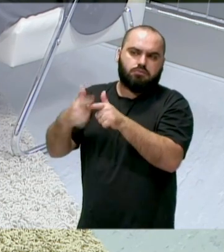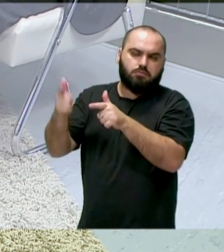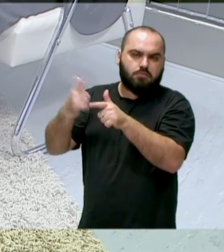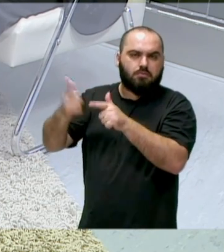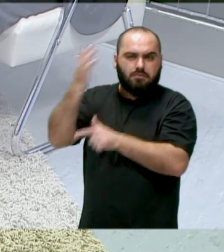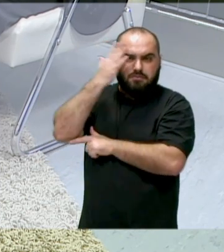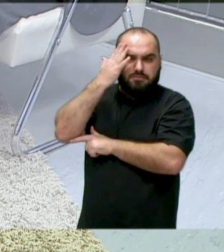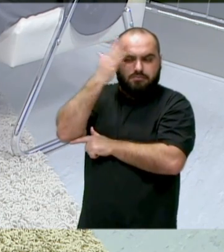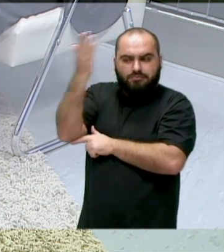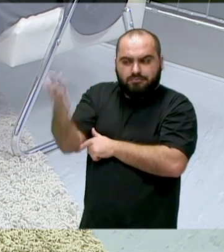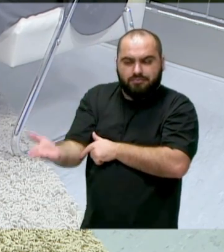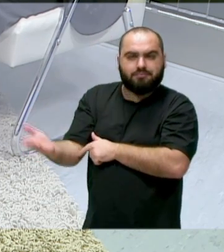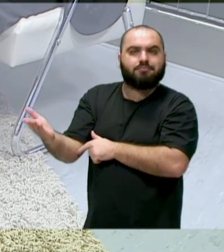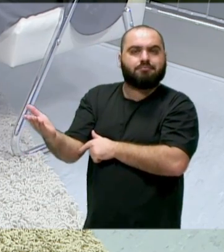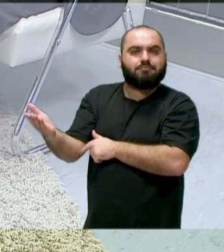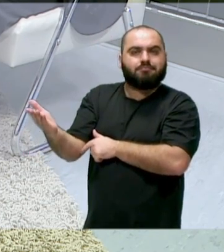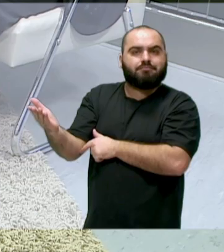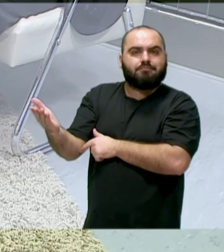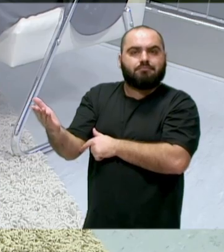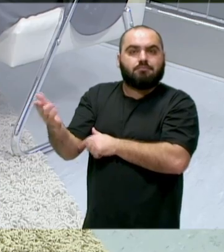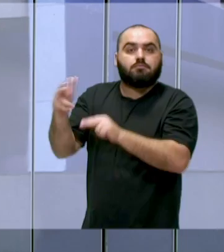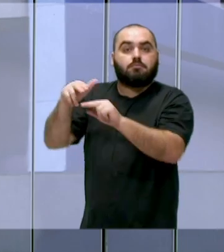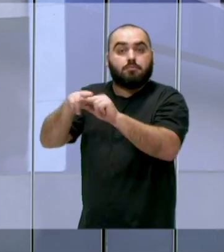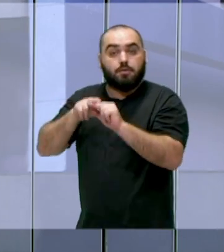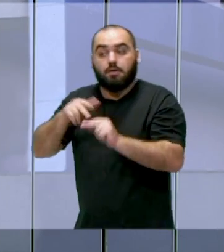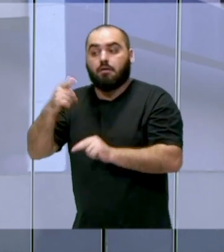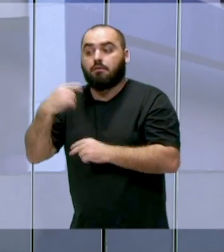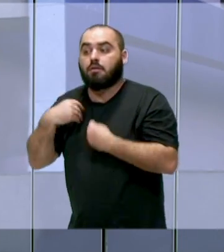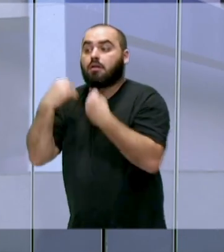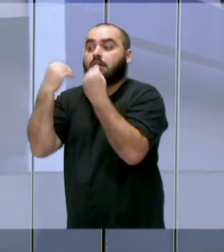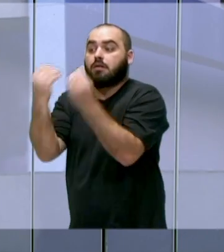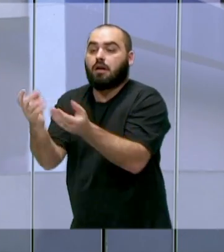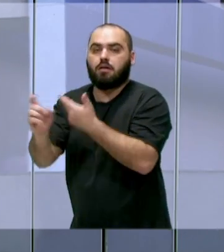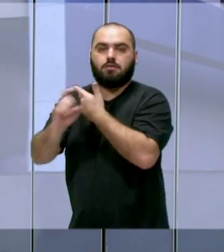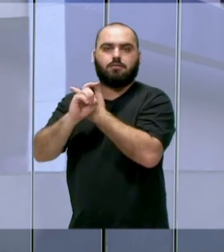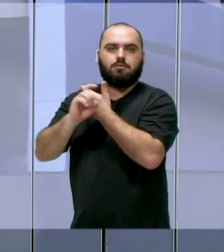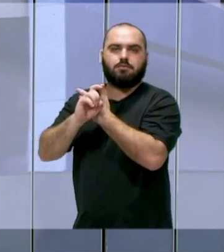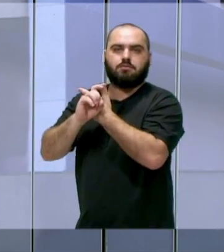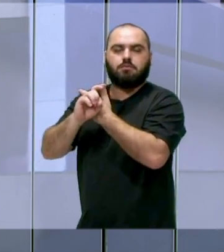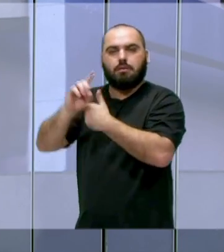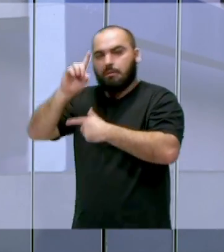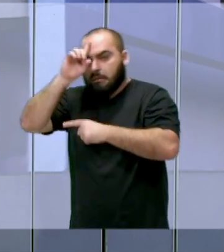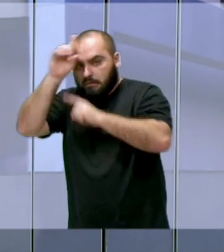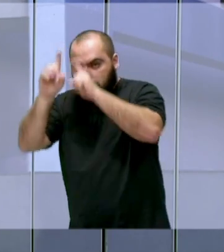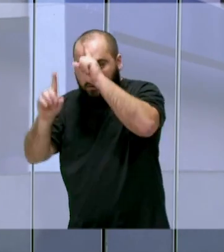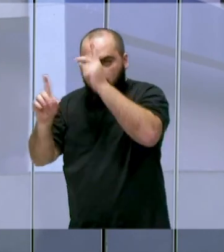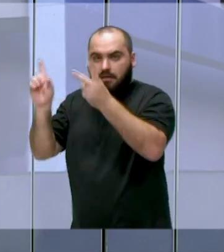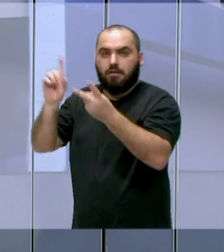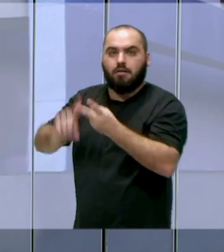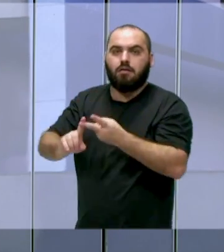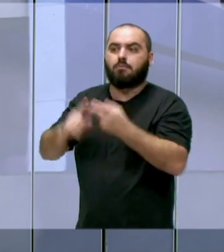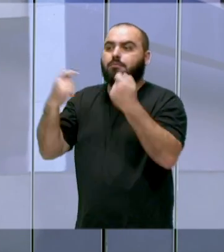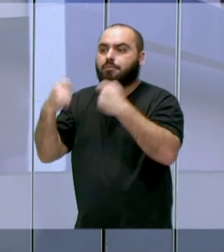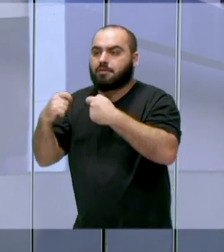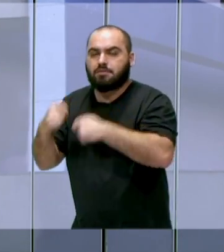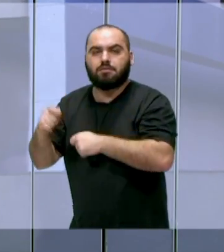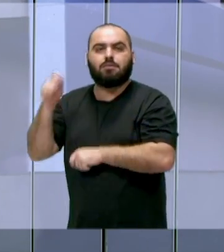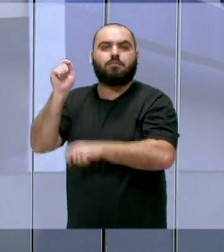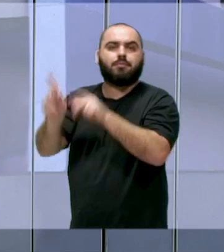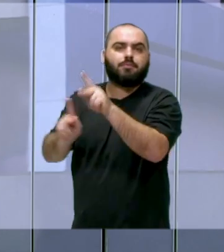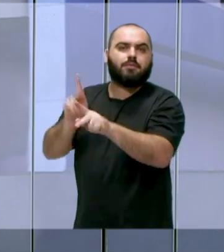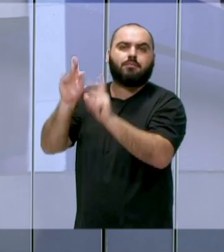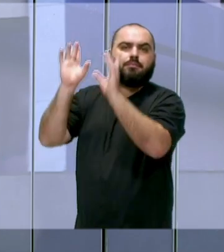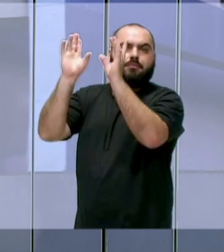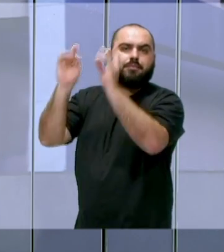E aí a gente vai levando para o Executivo essas nossas ideias, as necessidades da população.